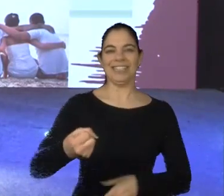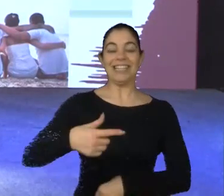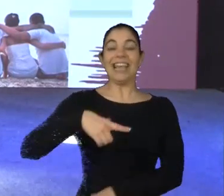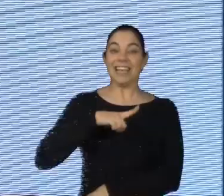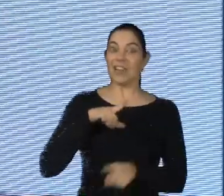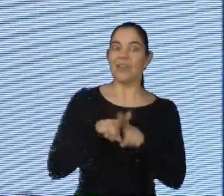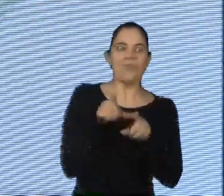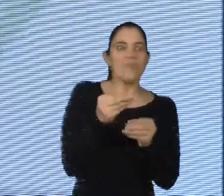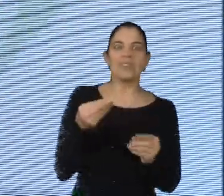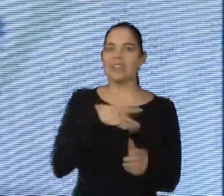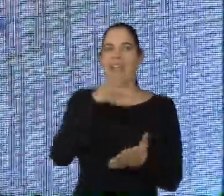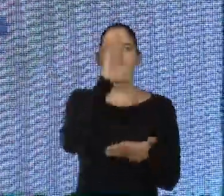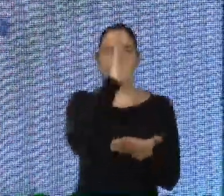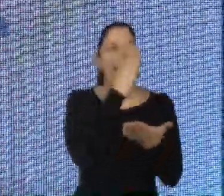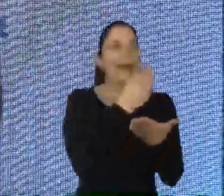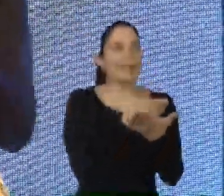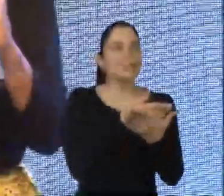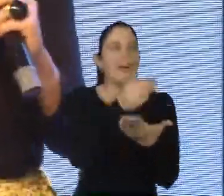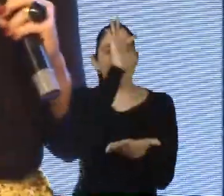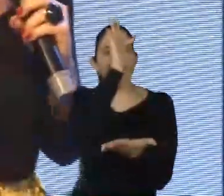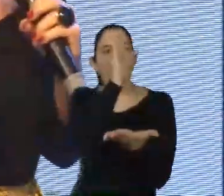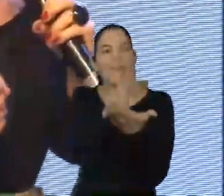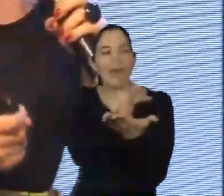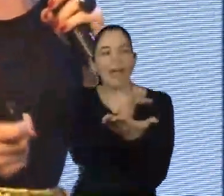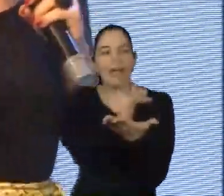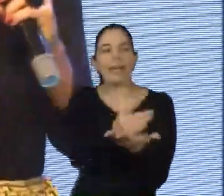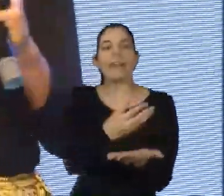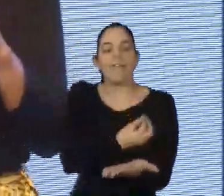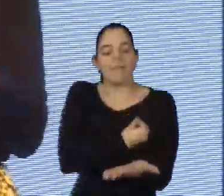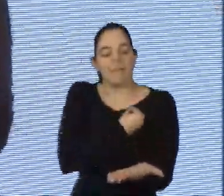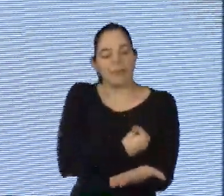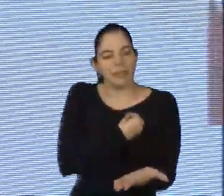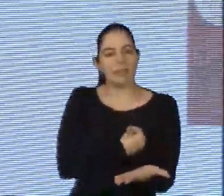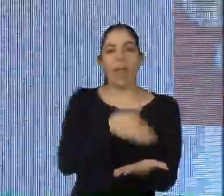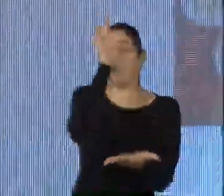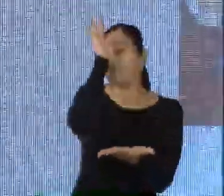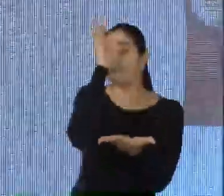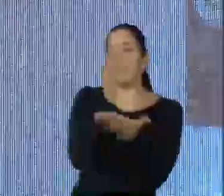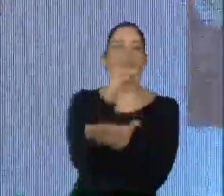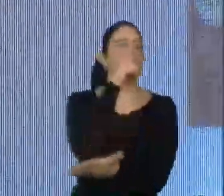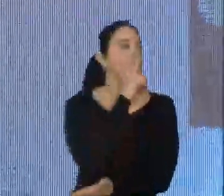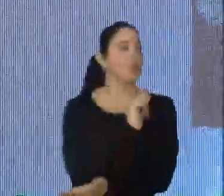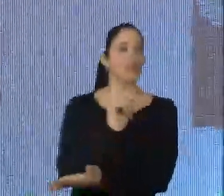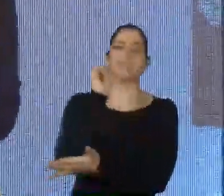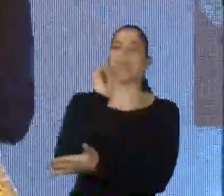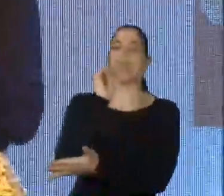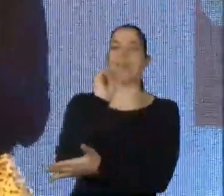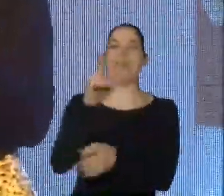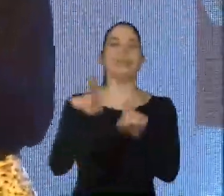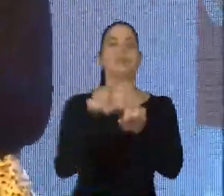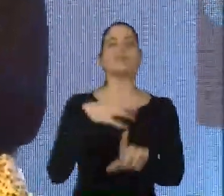isso. Porque quando a gente tem um credo, a gente tem a fé na existência, a gente tem a fé que a gente consegue e a gente tem o